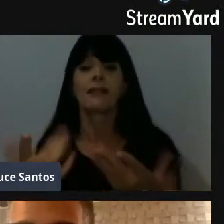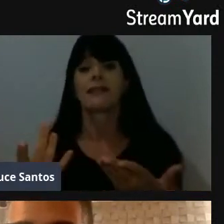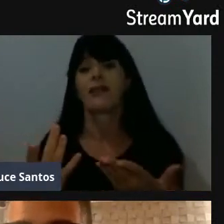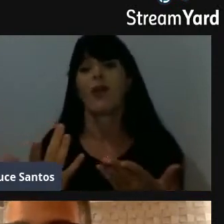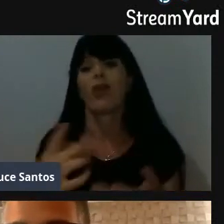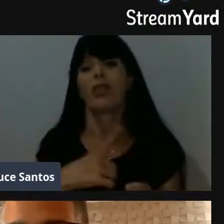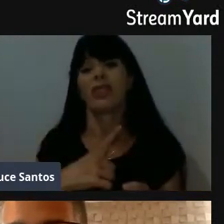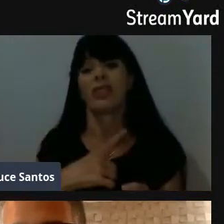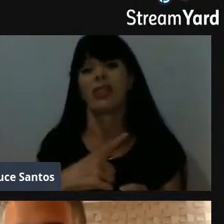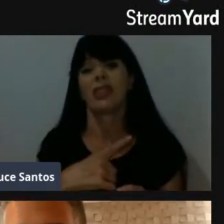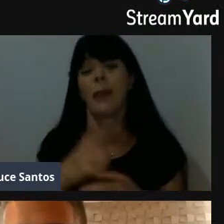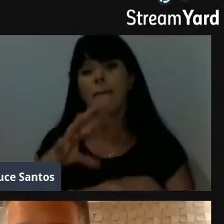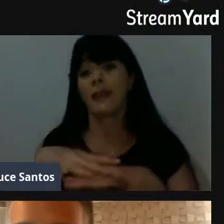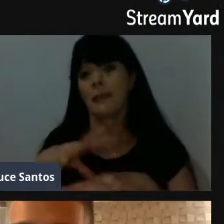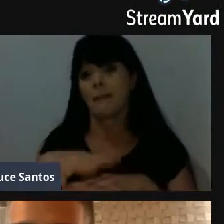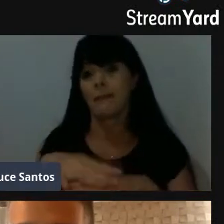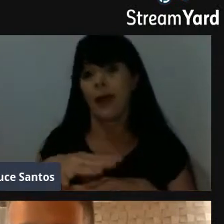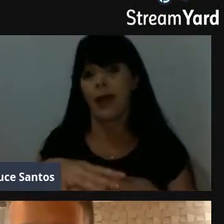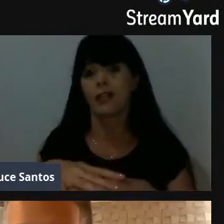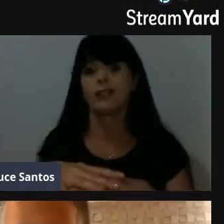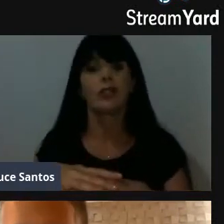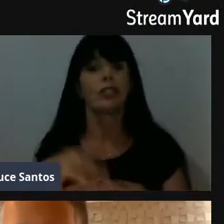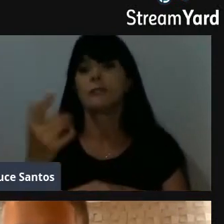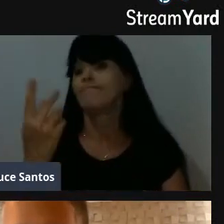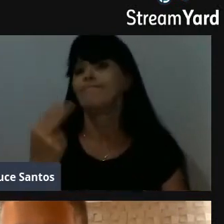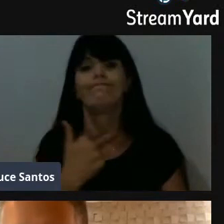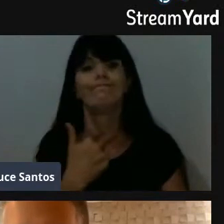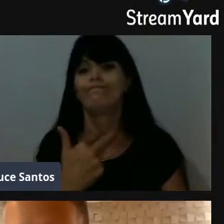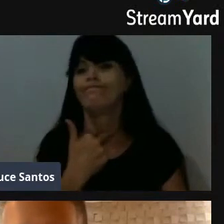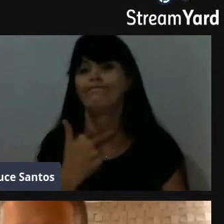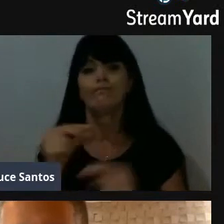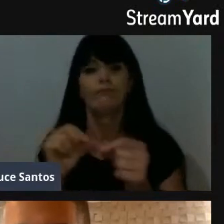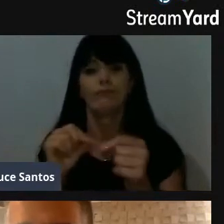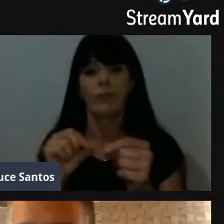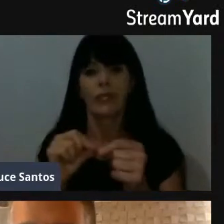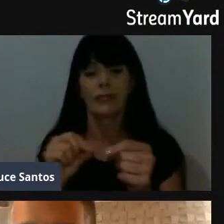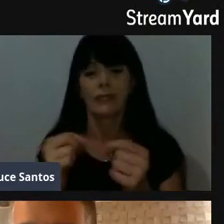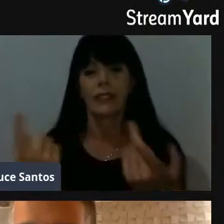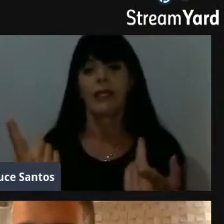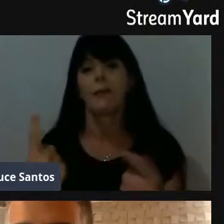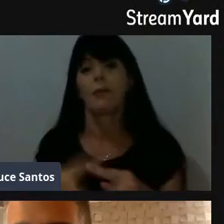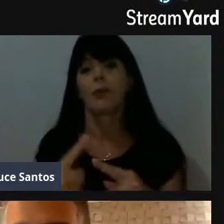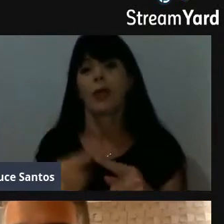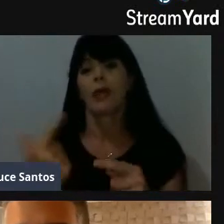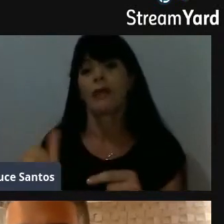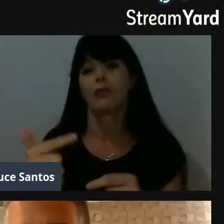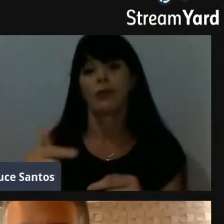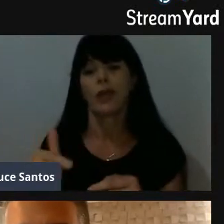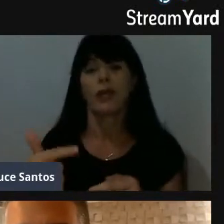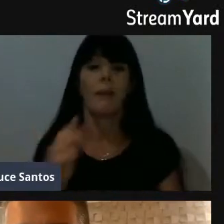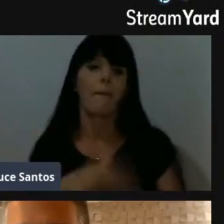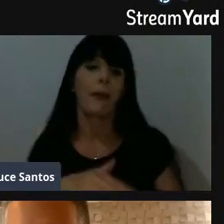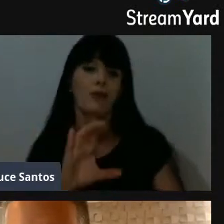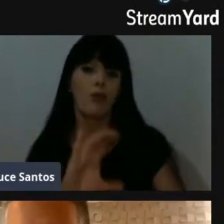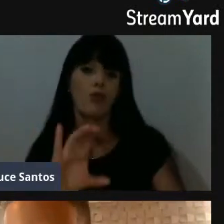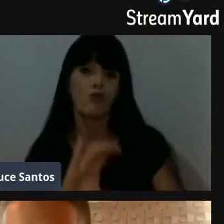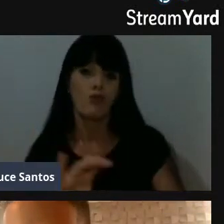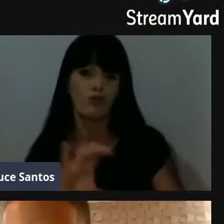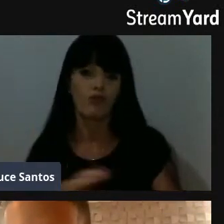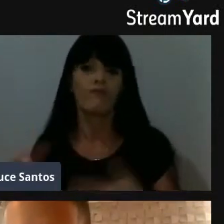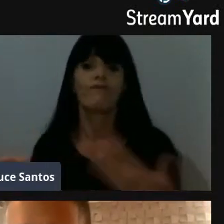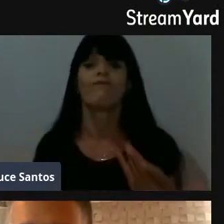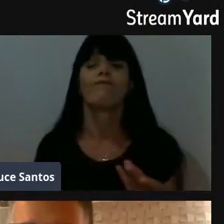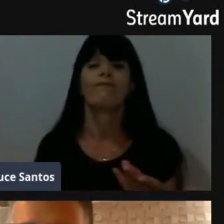que era o curso, inclusive, de matemática, eu não pude fazer, porque na escola, eles falaram que não teria mais o curso. E...